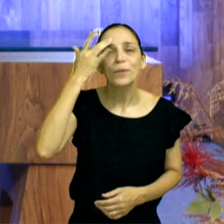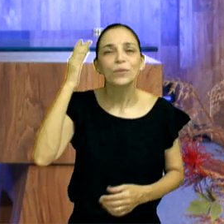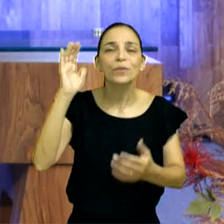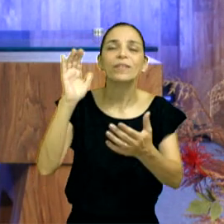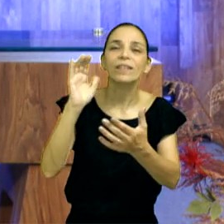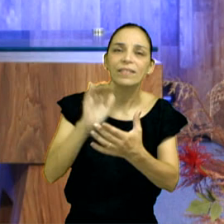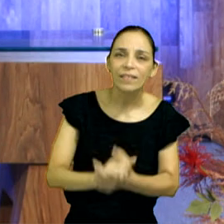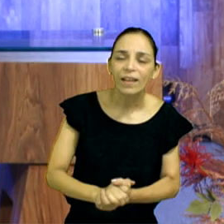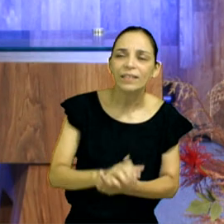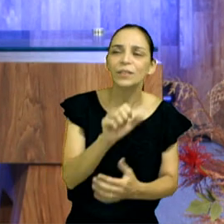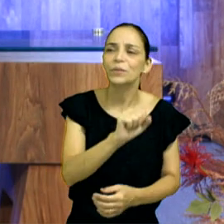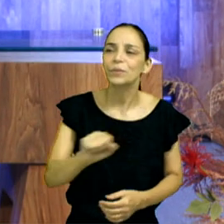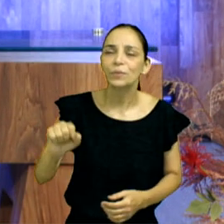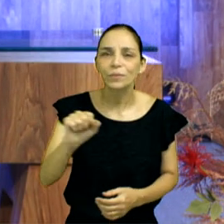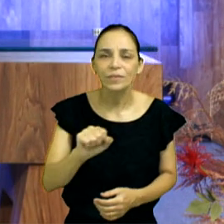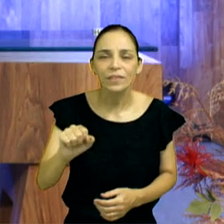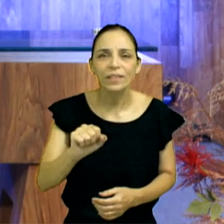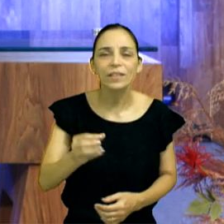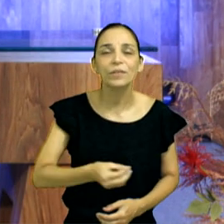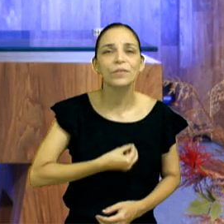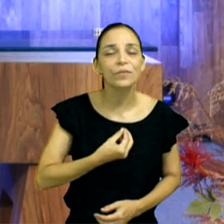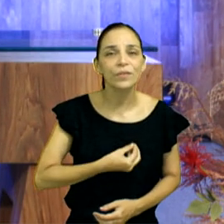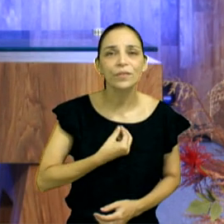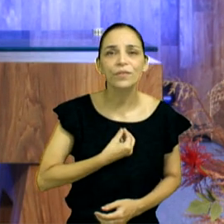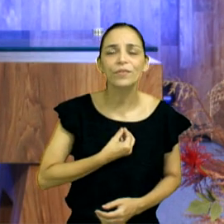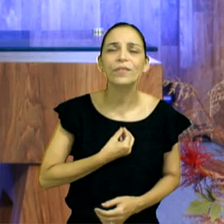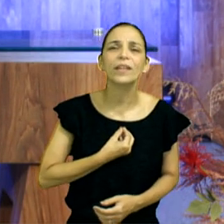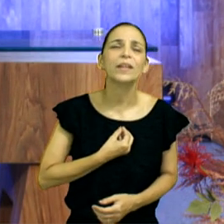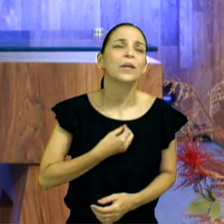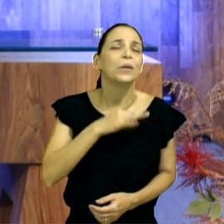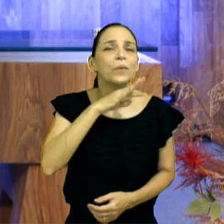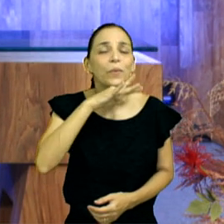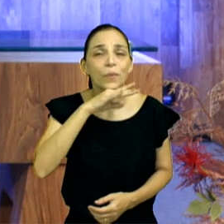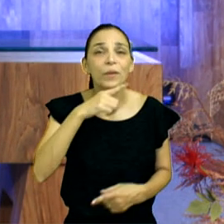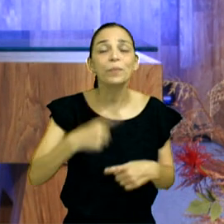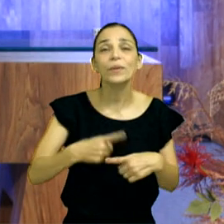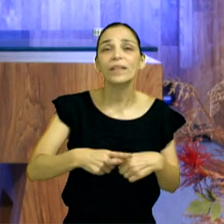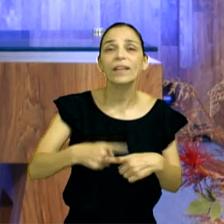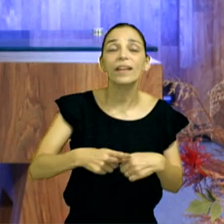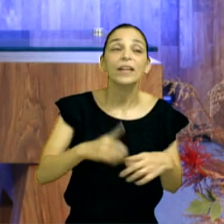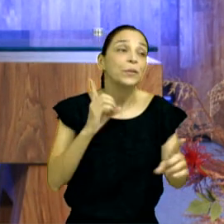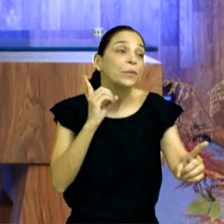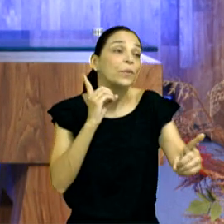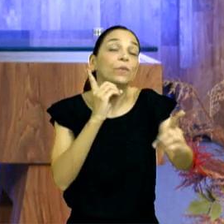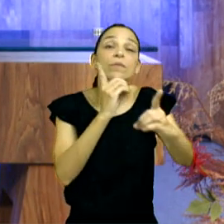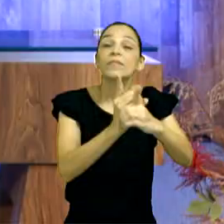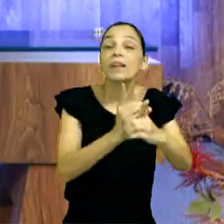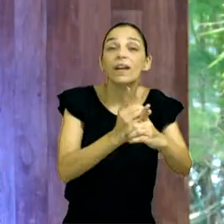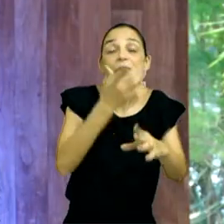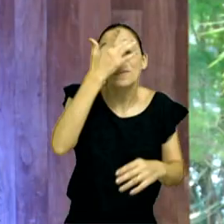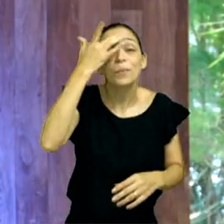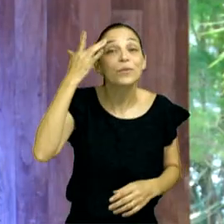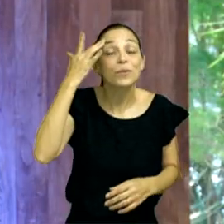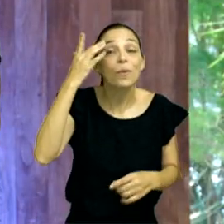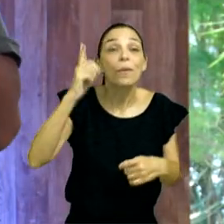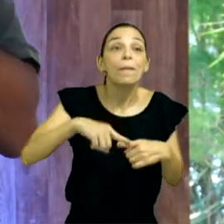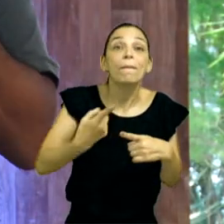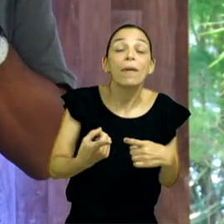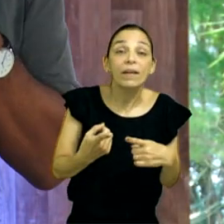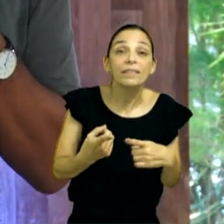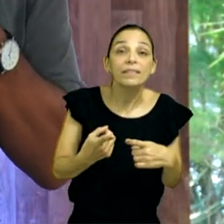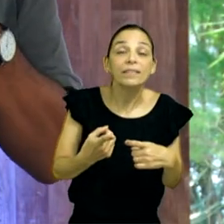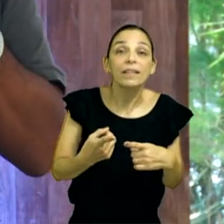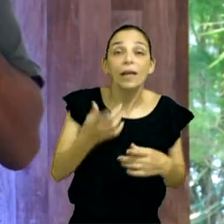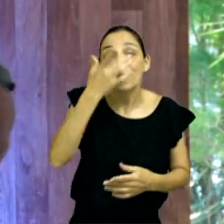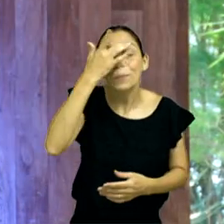vivendo mal? Não encontraram, não o príncipe ou a princesa da sua vida, mas não encontraram ainda o Deus que preenche os